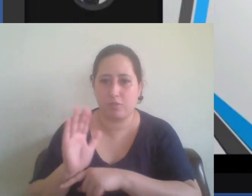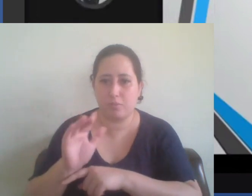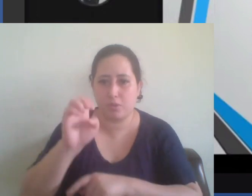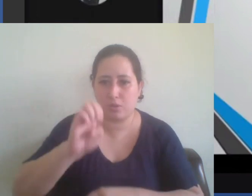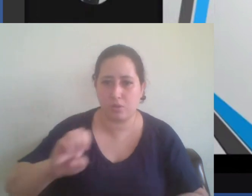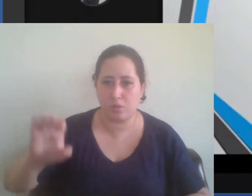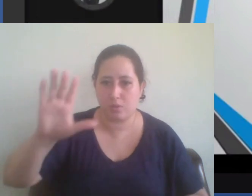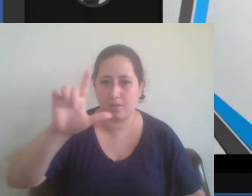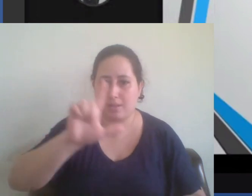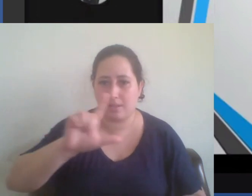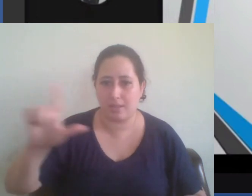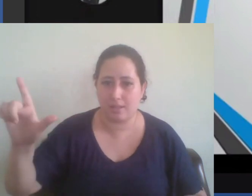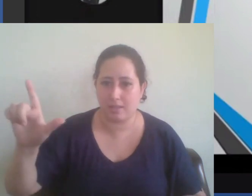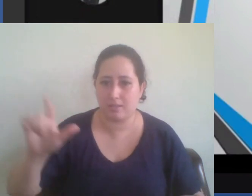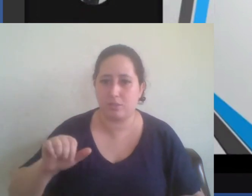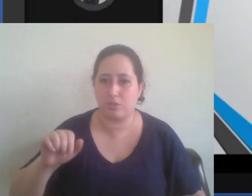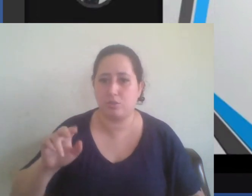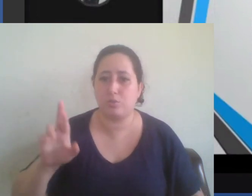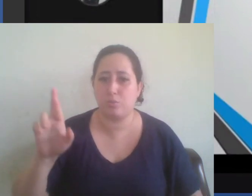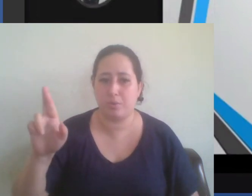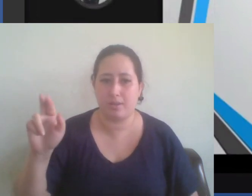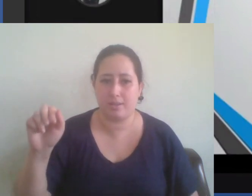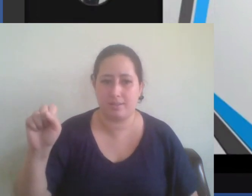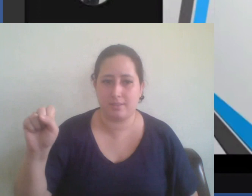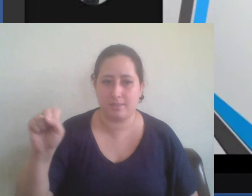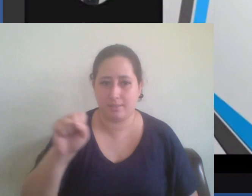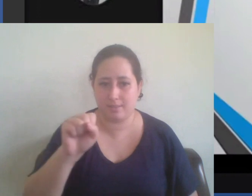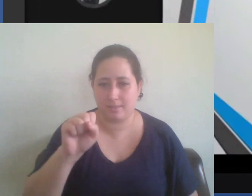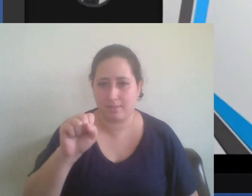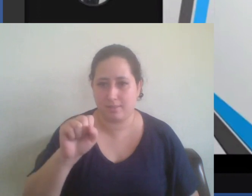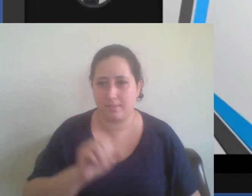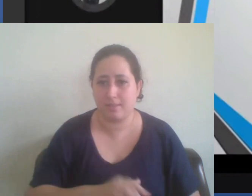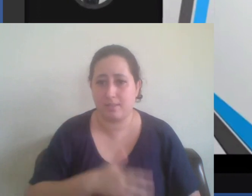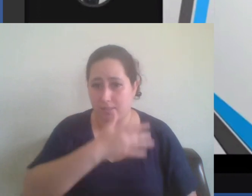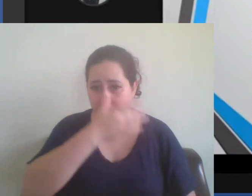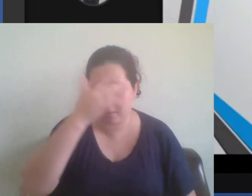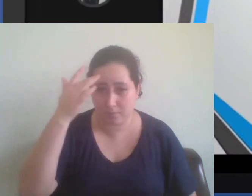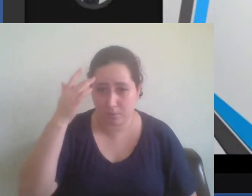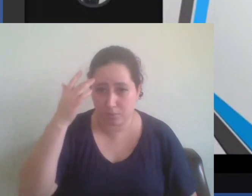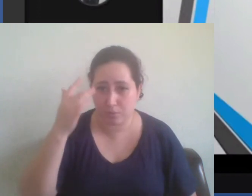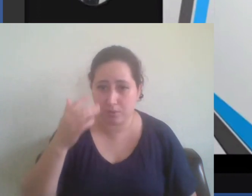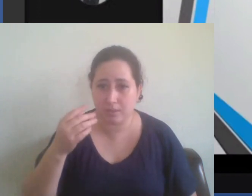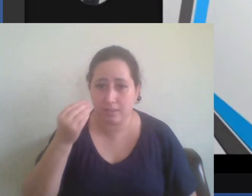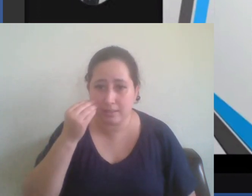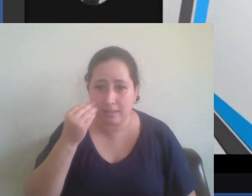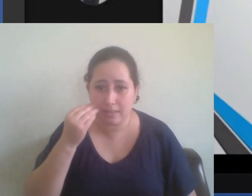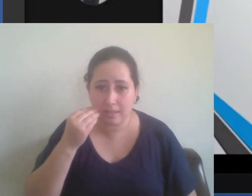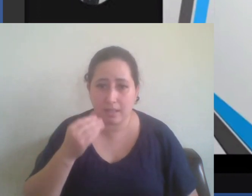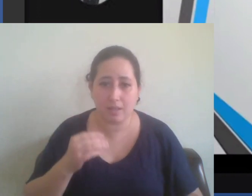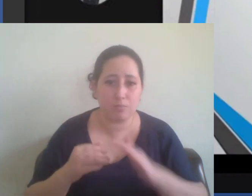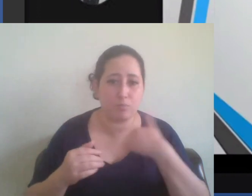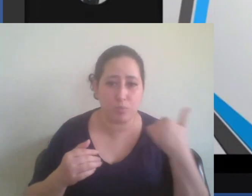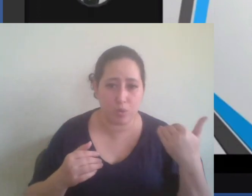da união soviética não das pessoas aí buscando seus mortos